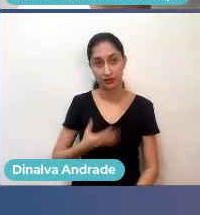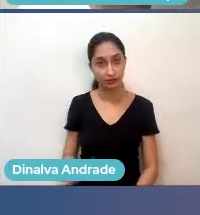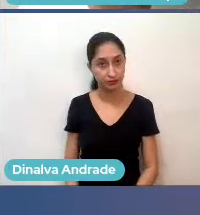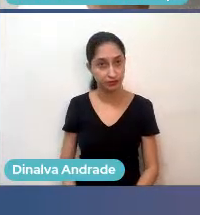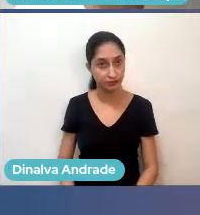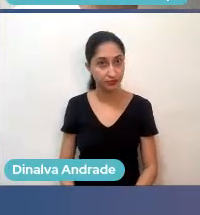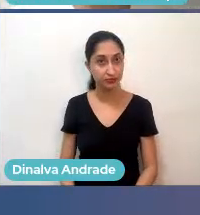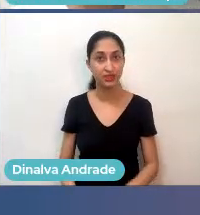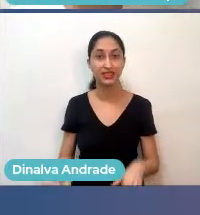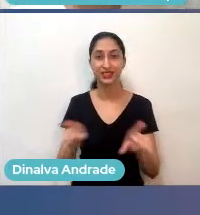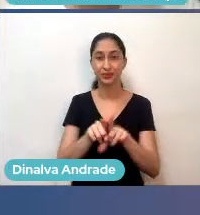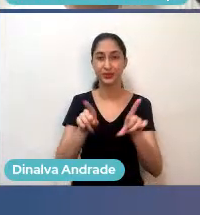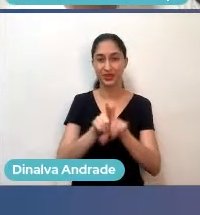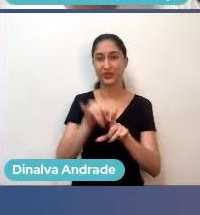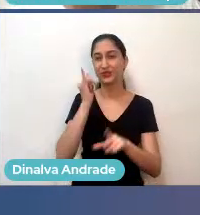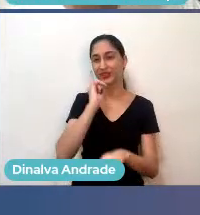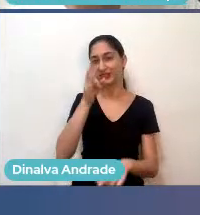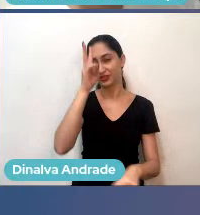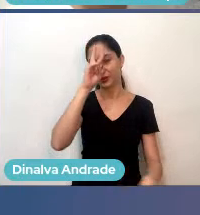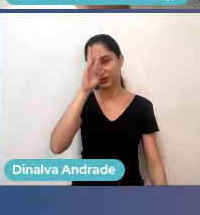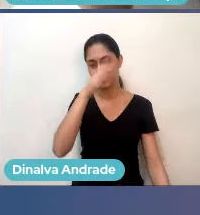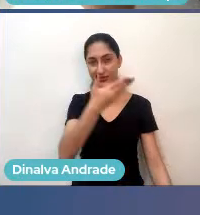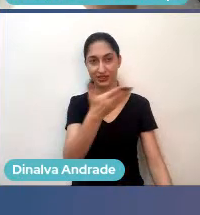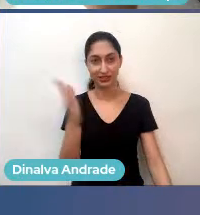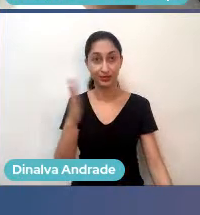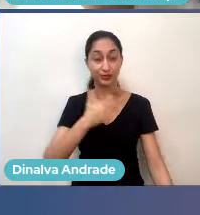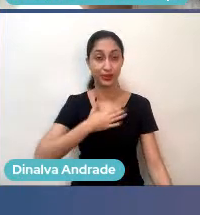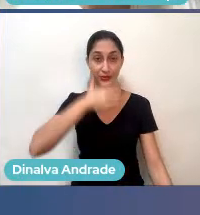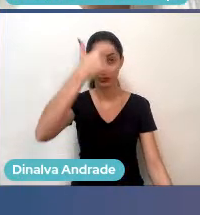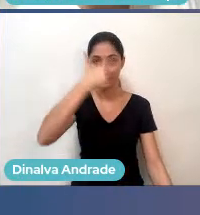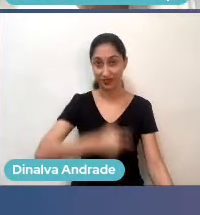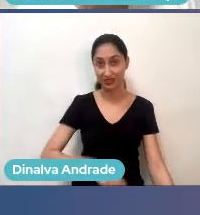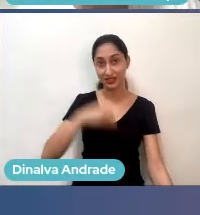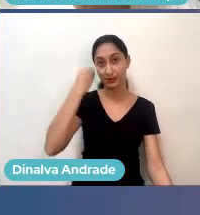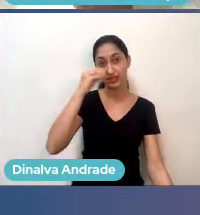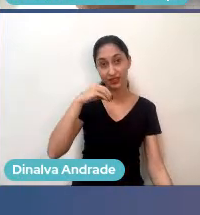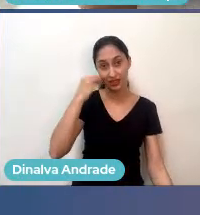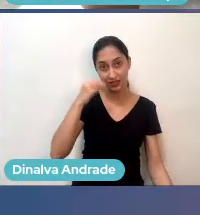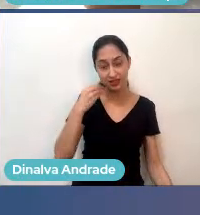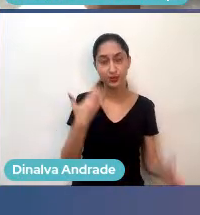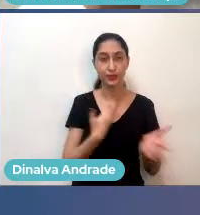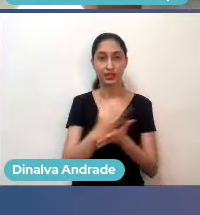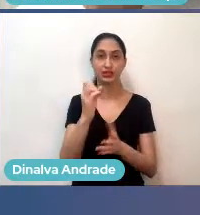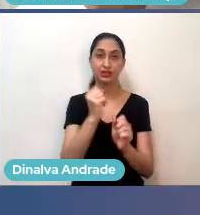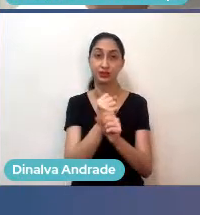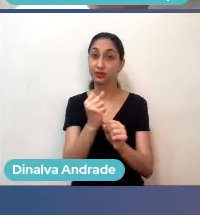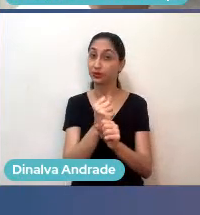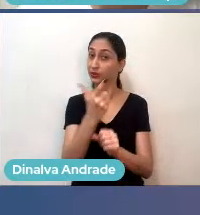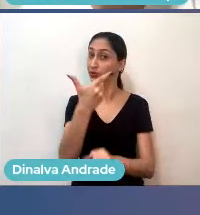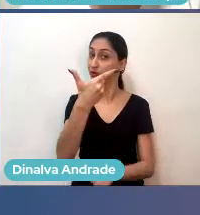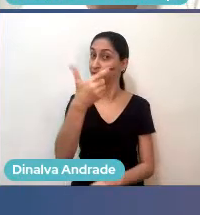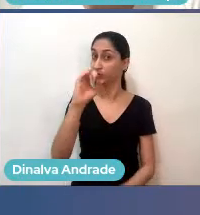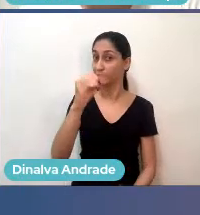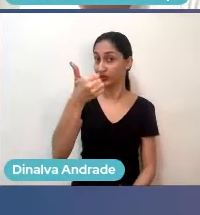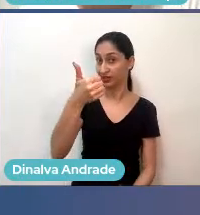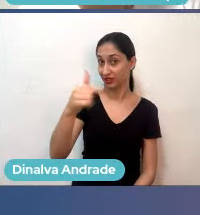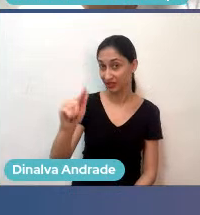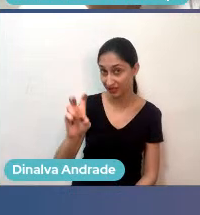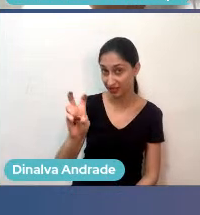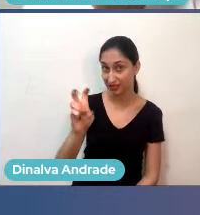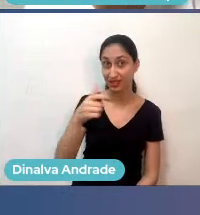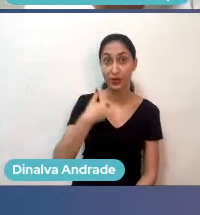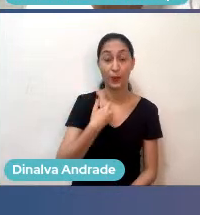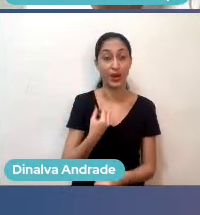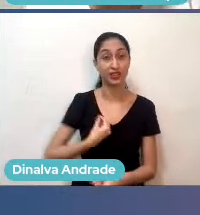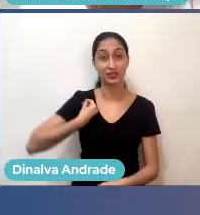Deixo até uma história para vocês aqui, tá? A minha jornada empreendedora começou em 2015, e um dos primeiros eventos que eu participei foi o